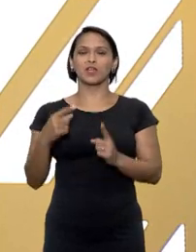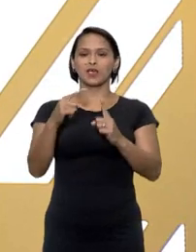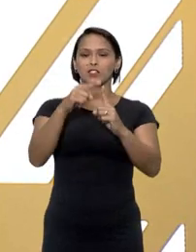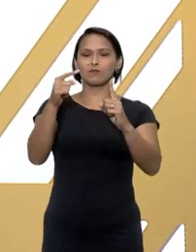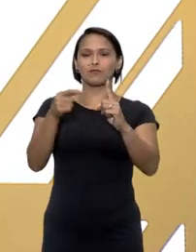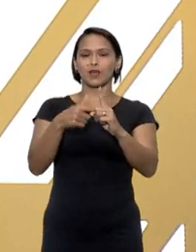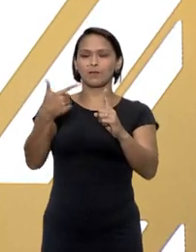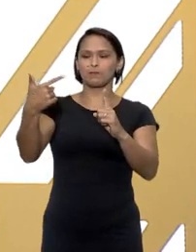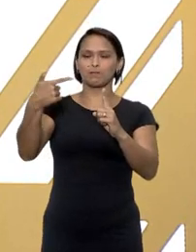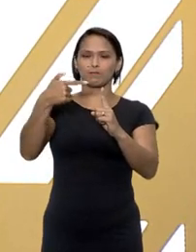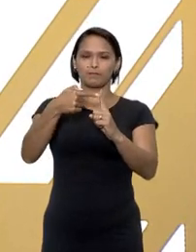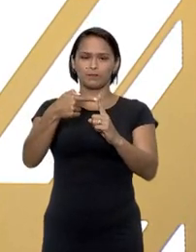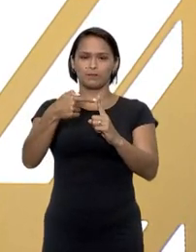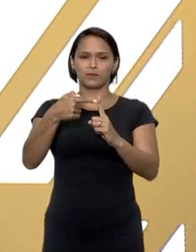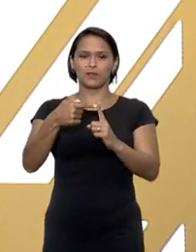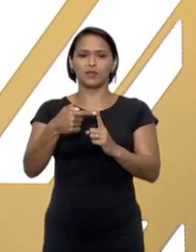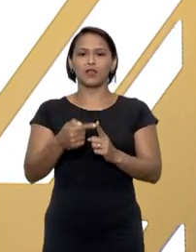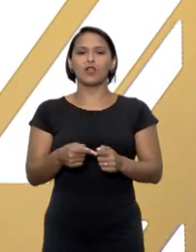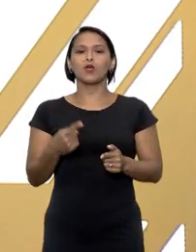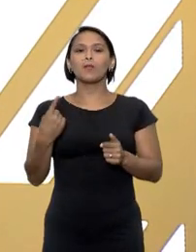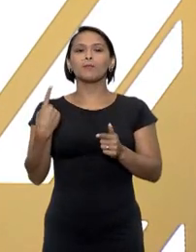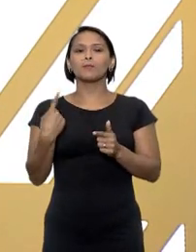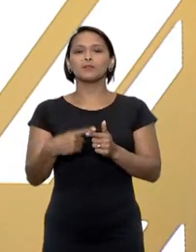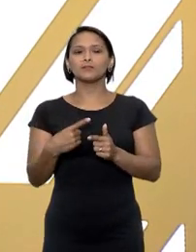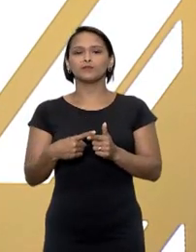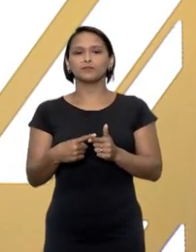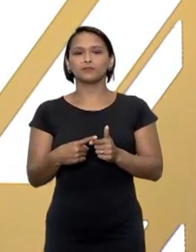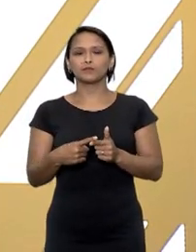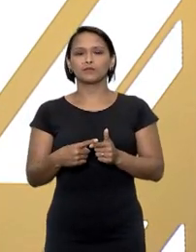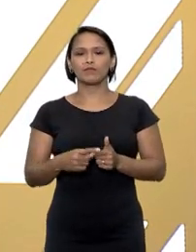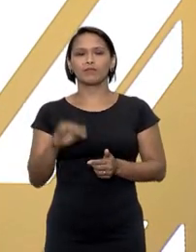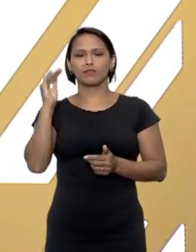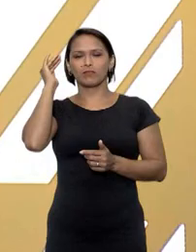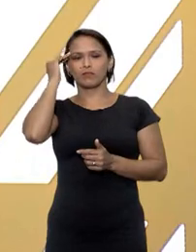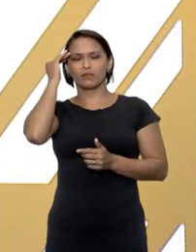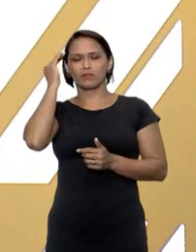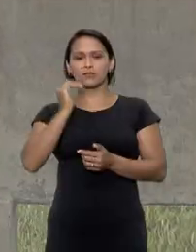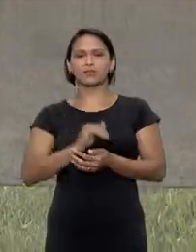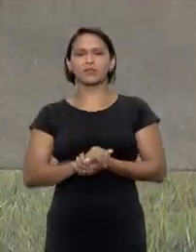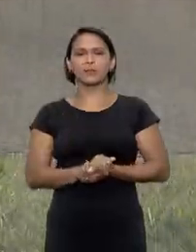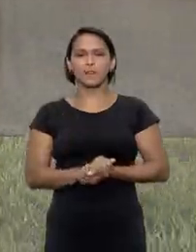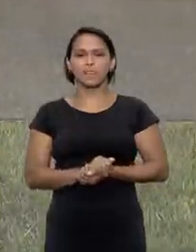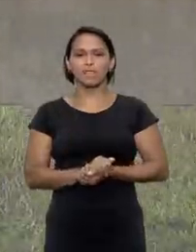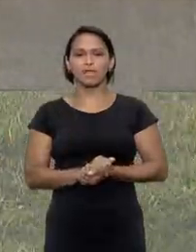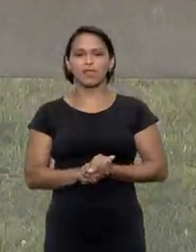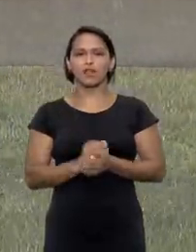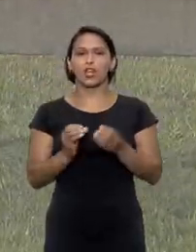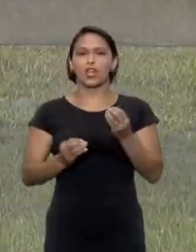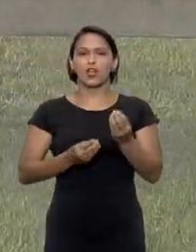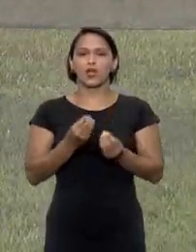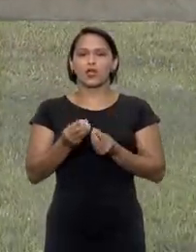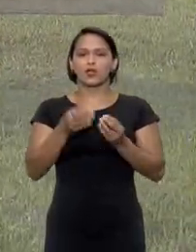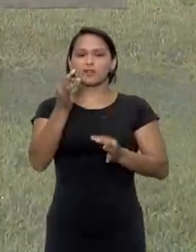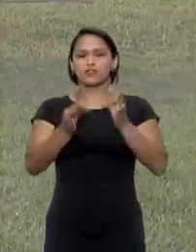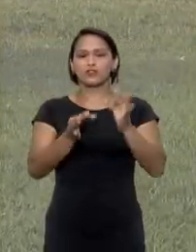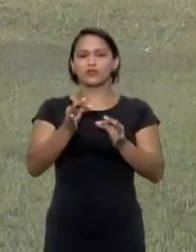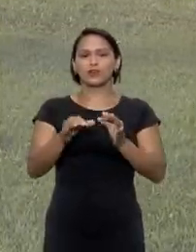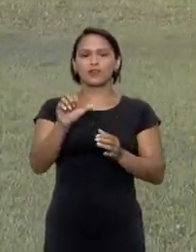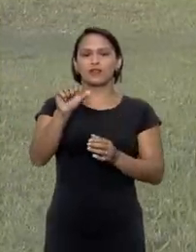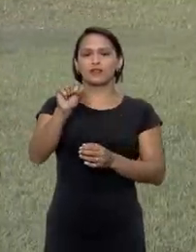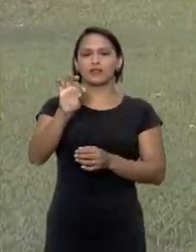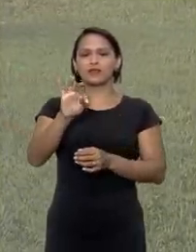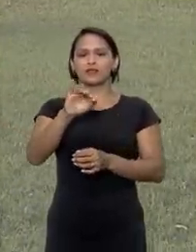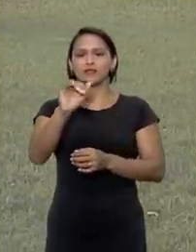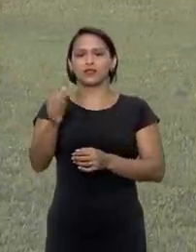fertilização in vitro se houver exclusão expressa no contrato entendo o caso no caso que foi julgado no STJ uma